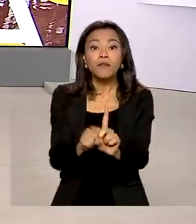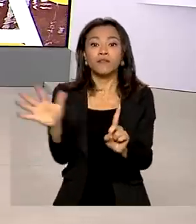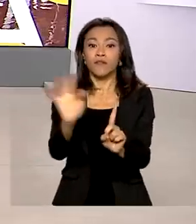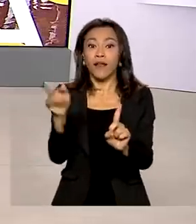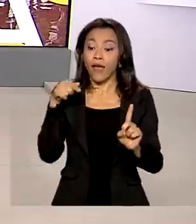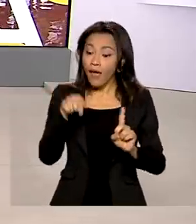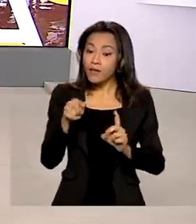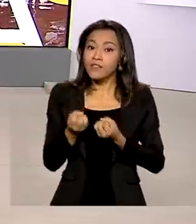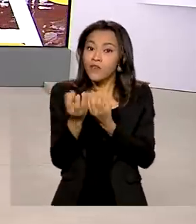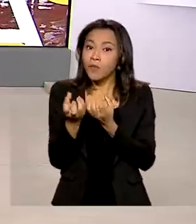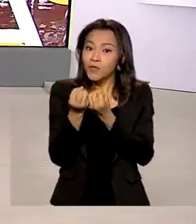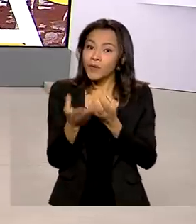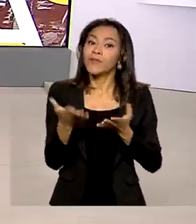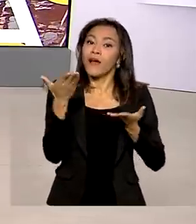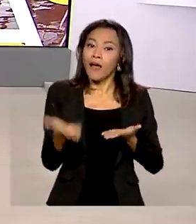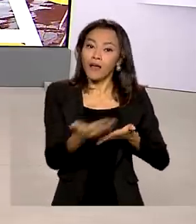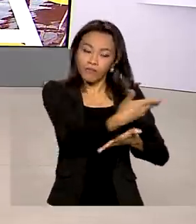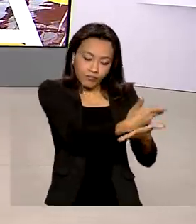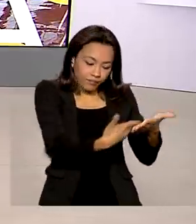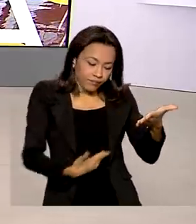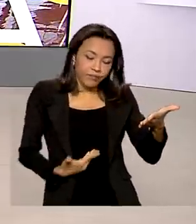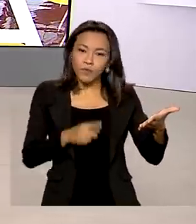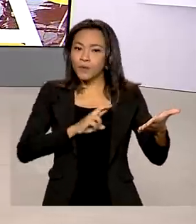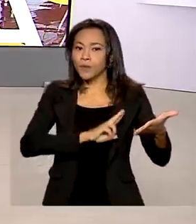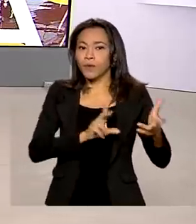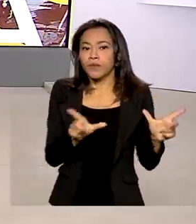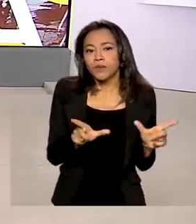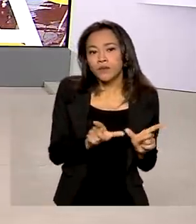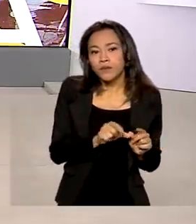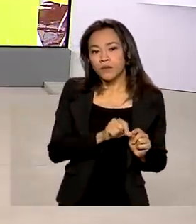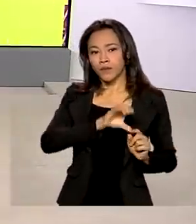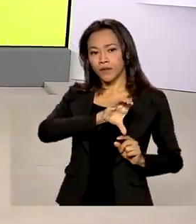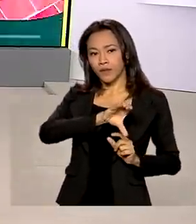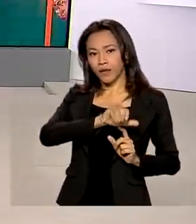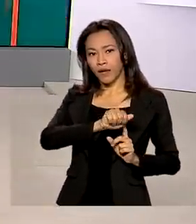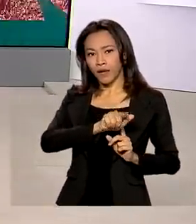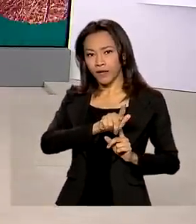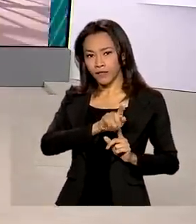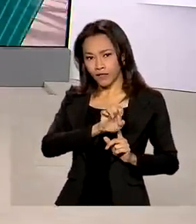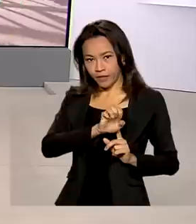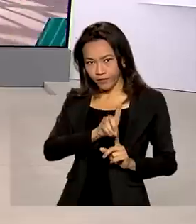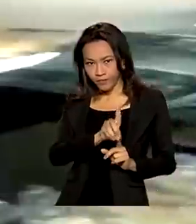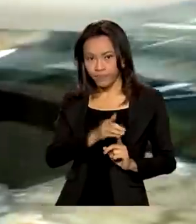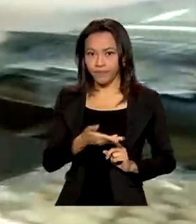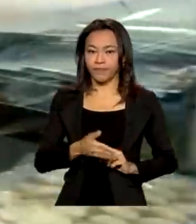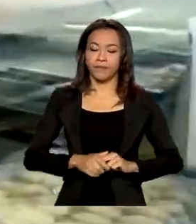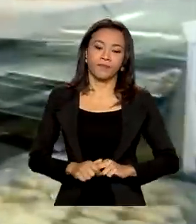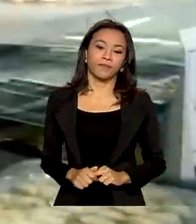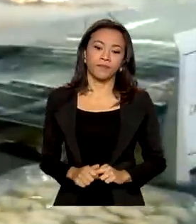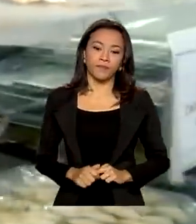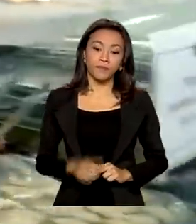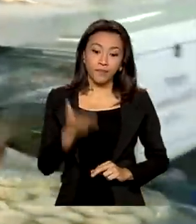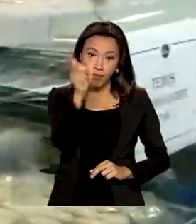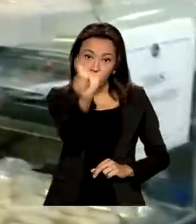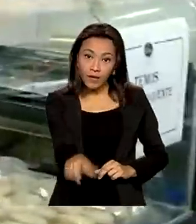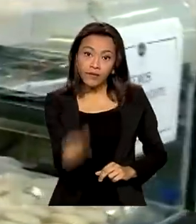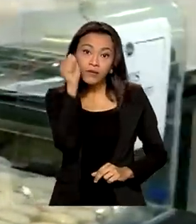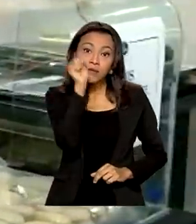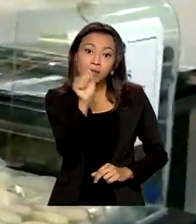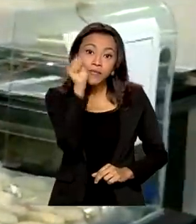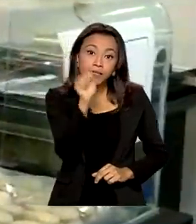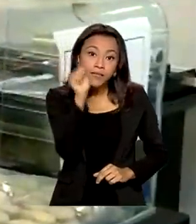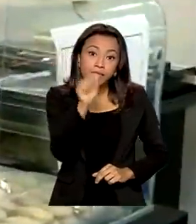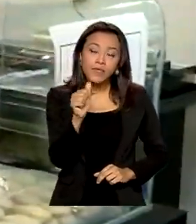dados são do novo Cadastro Geral de Empregados e Desempregados, o CAGED. Verônica saiu de